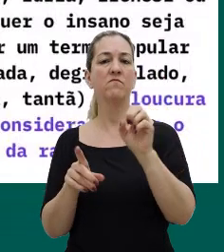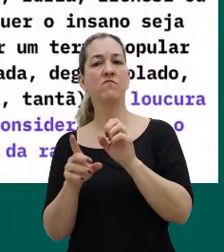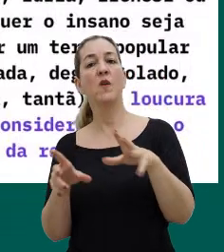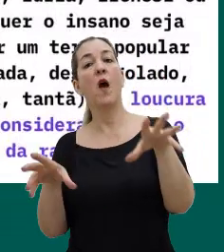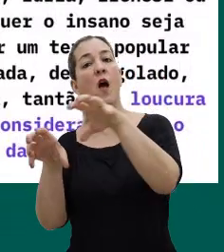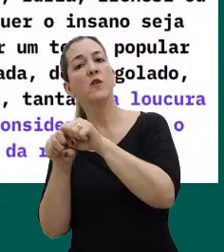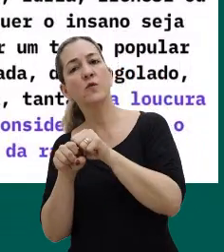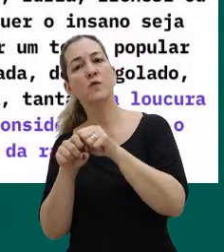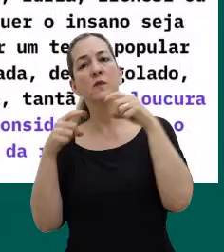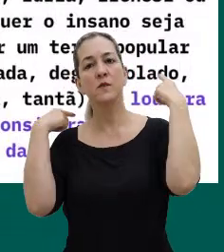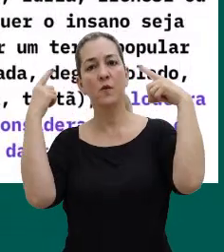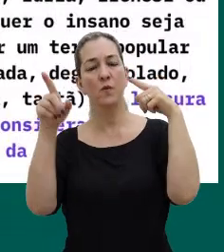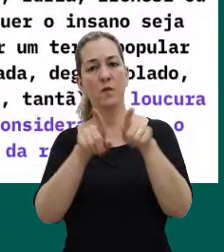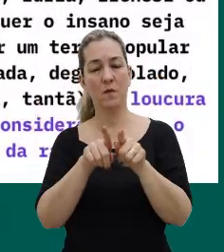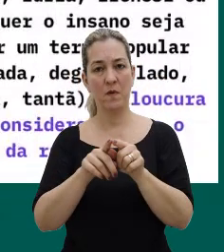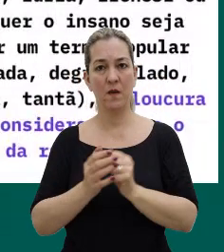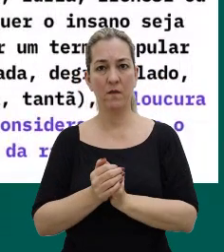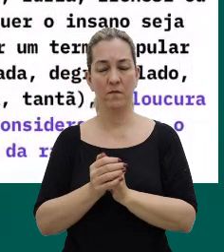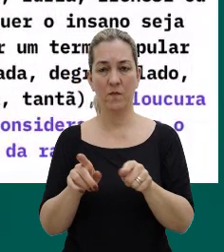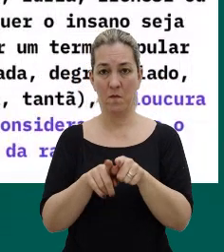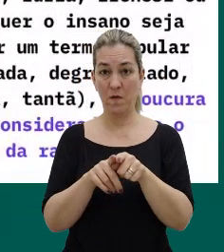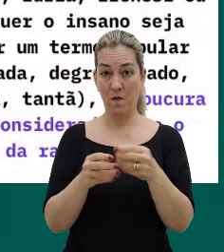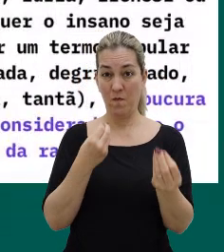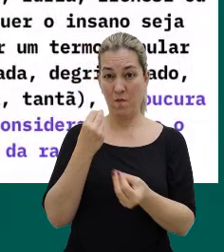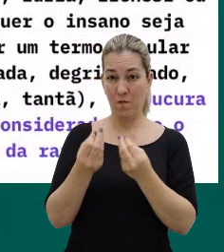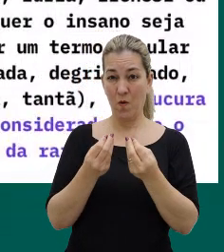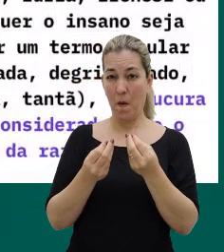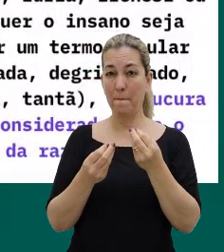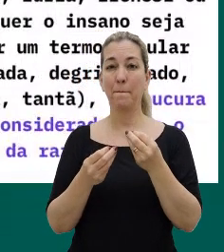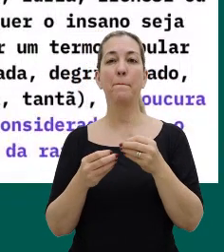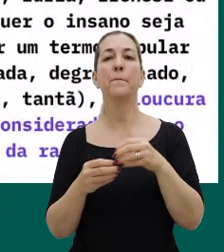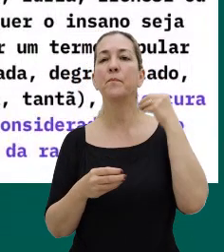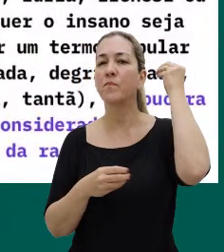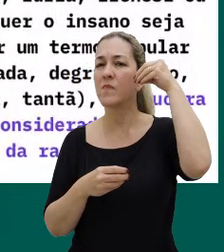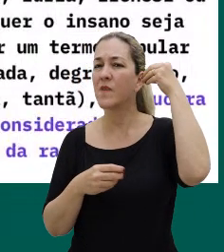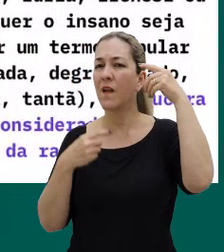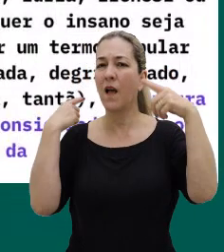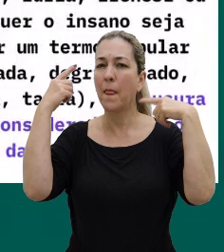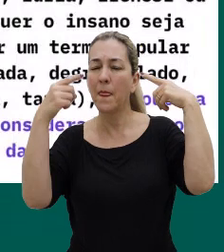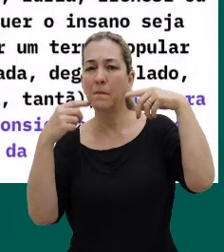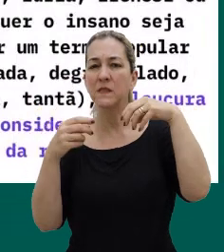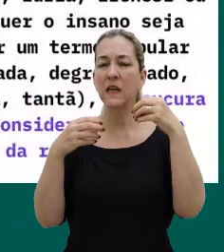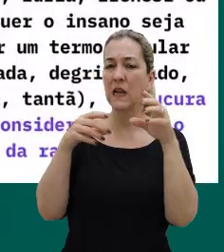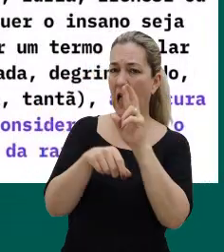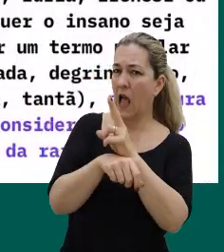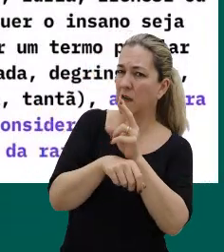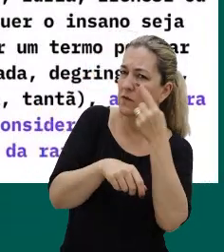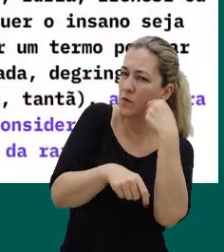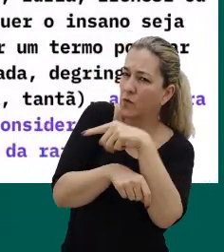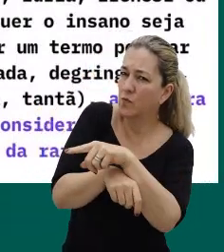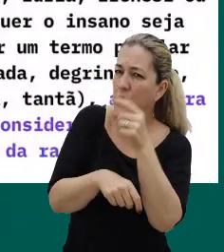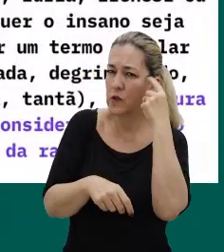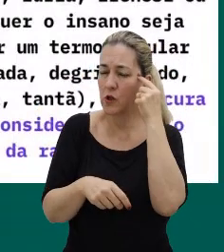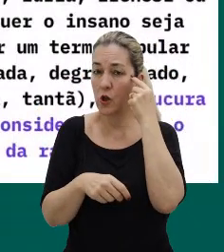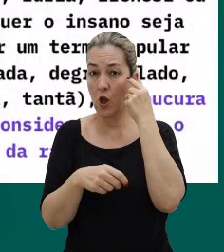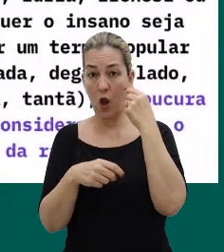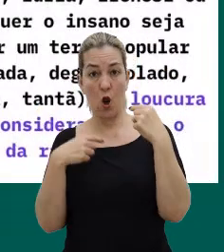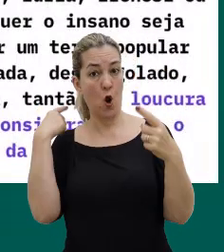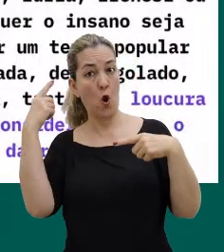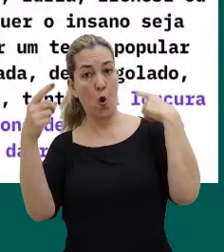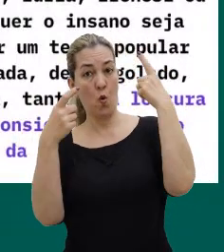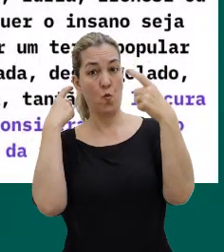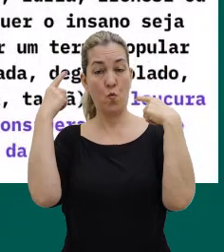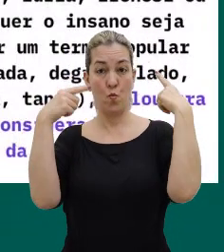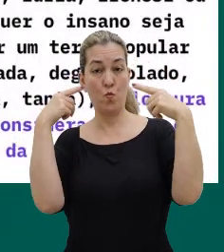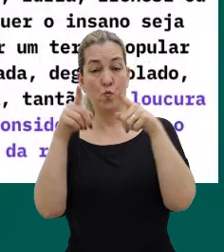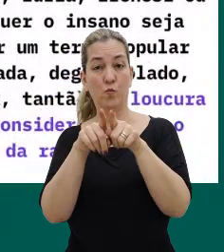gente traz também um outro contorno, um pouquinho mais pelo viés da psicanálise, pensando, então, que a loucura, quer ela seja chamada de